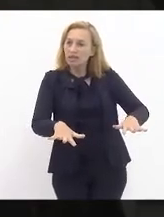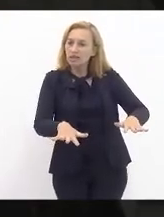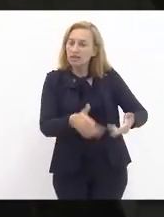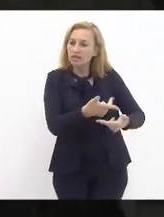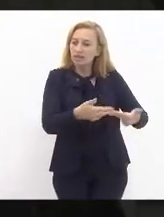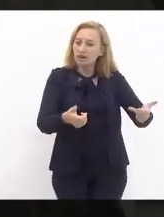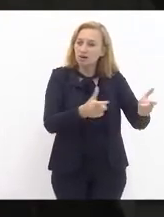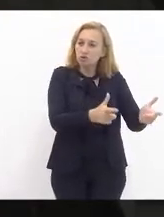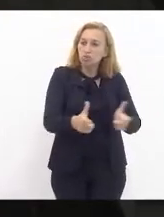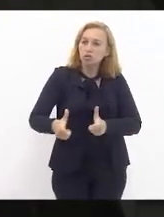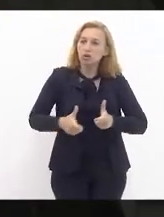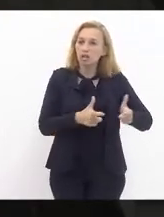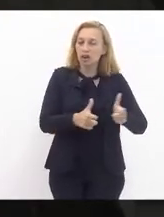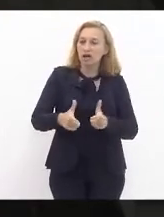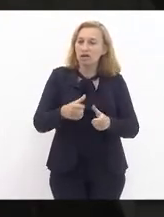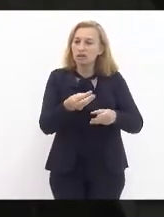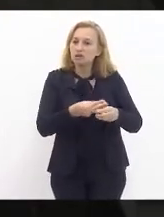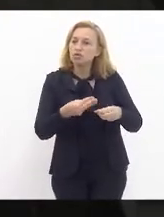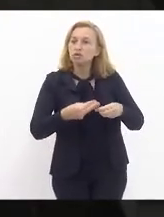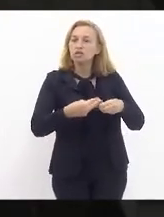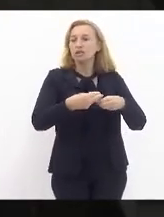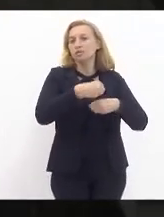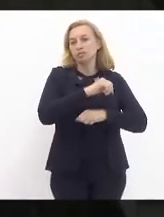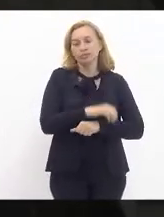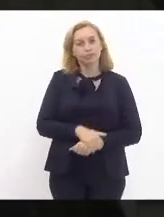diversos municípios.